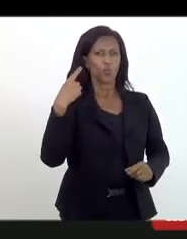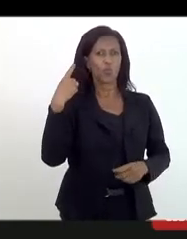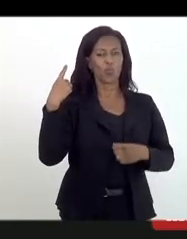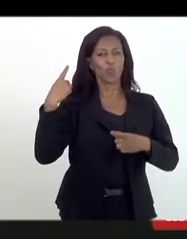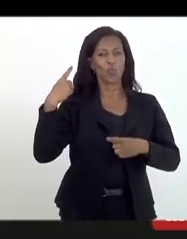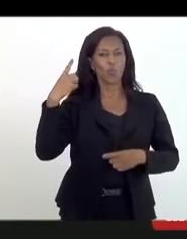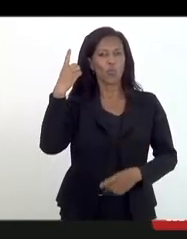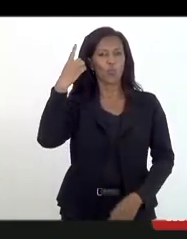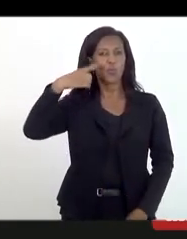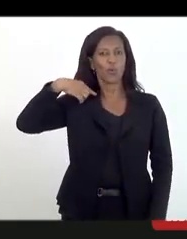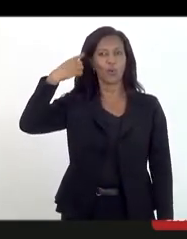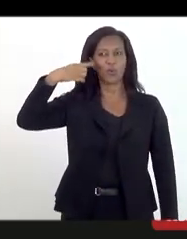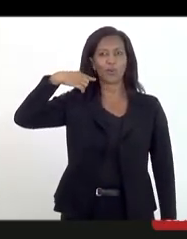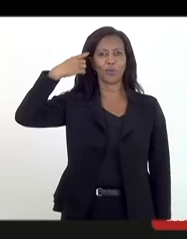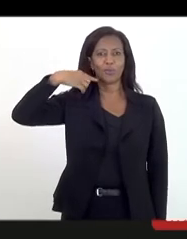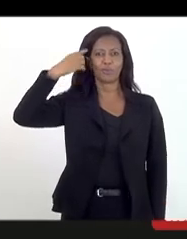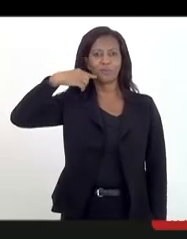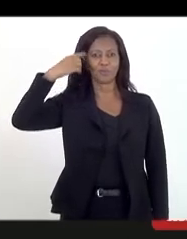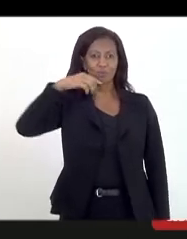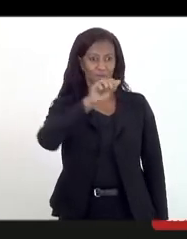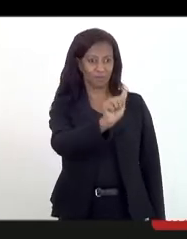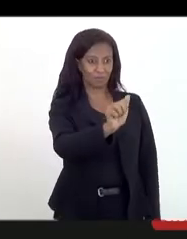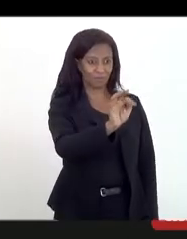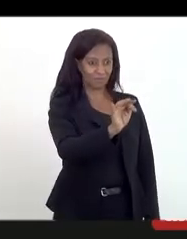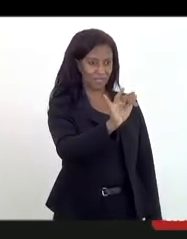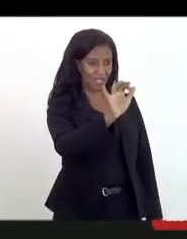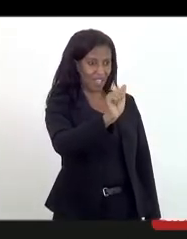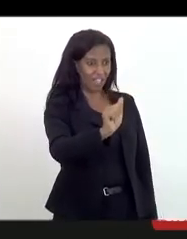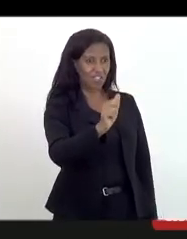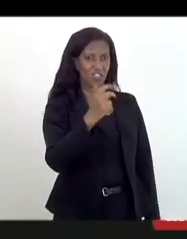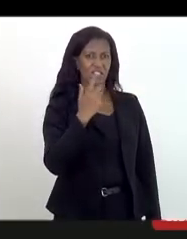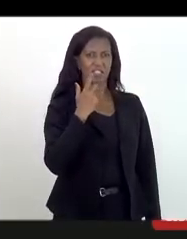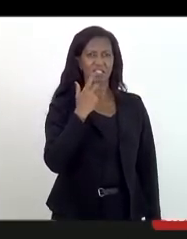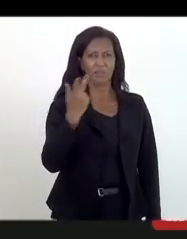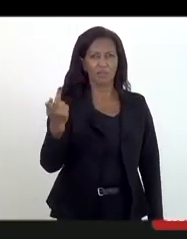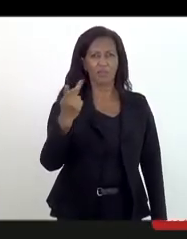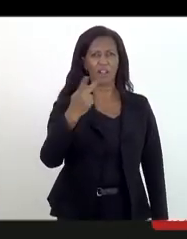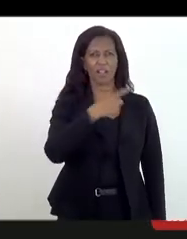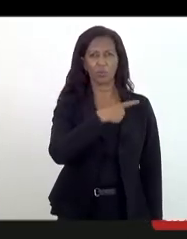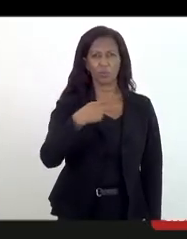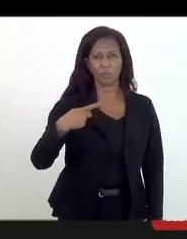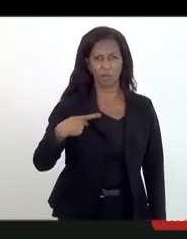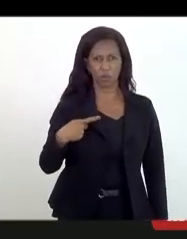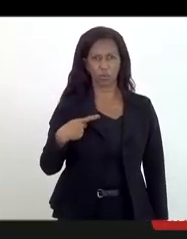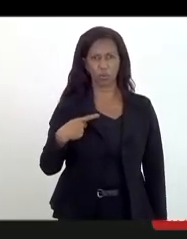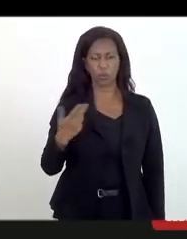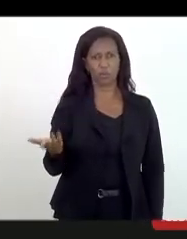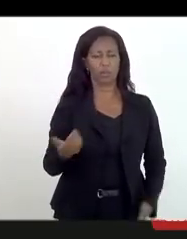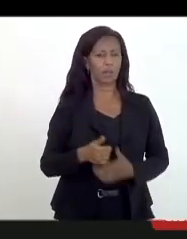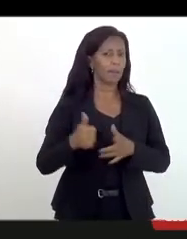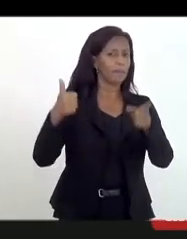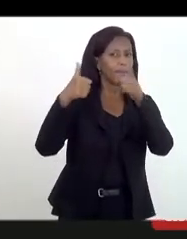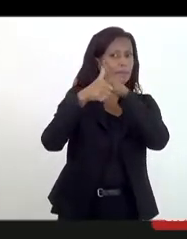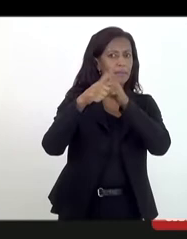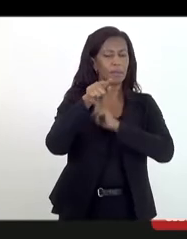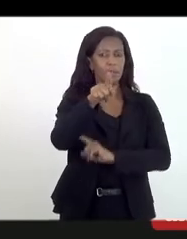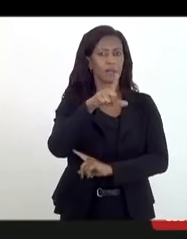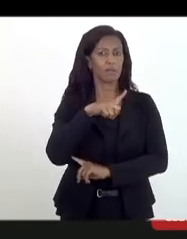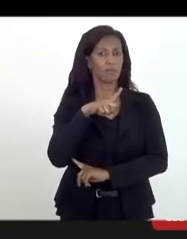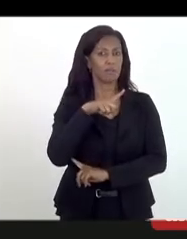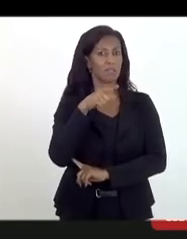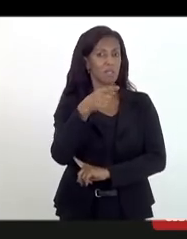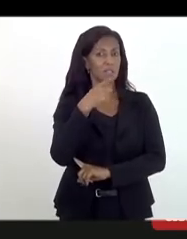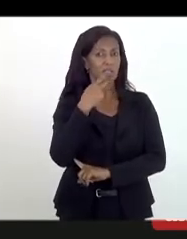Atila Nunes pra querer falar desse pastor Atila Nunes, seu f***. Primeiramente, você tem que se